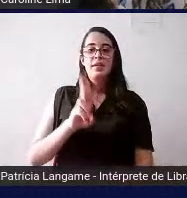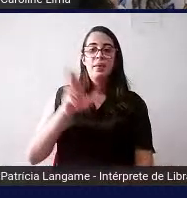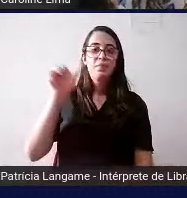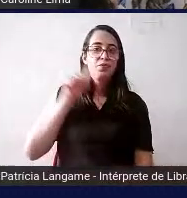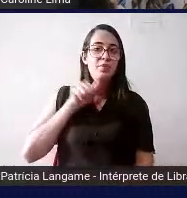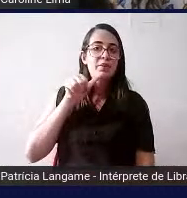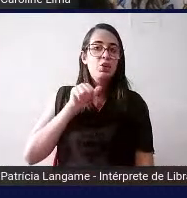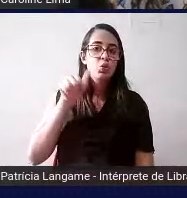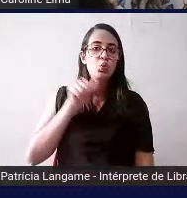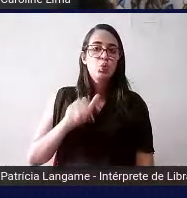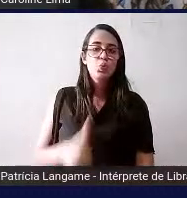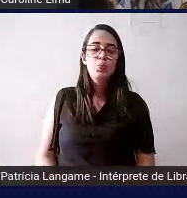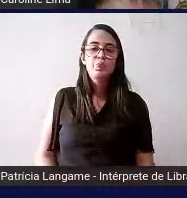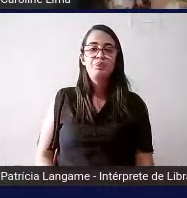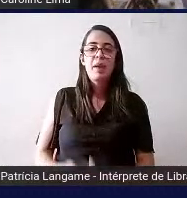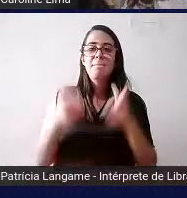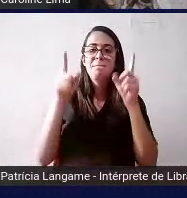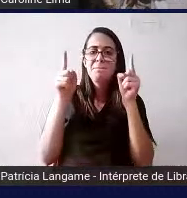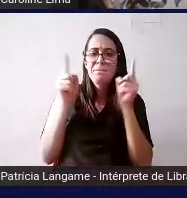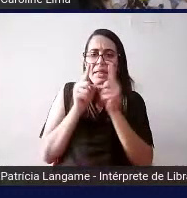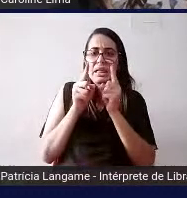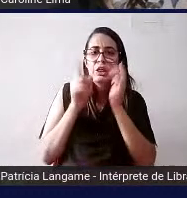é tá bem pequenininho mas depois